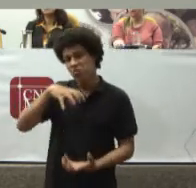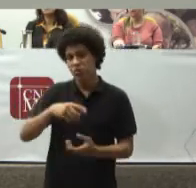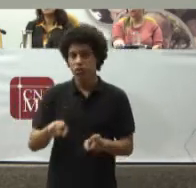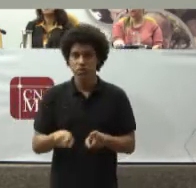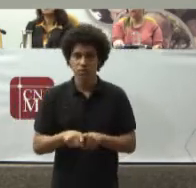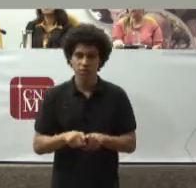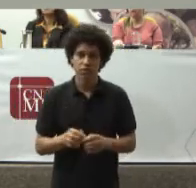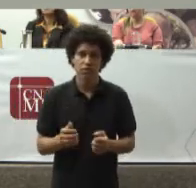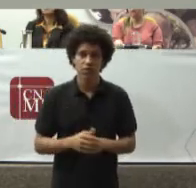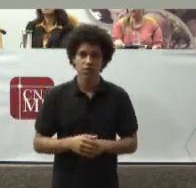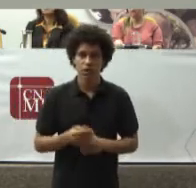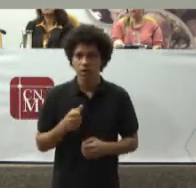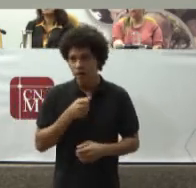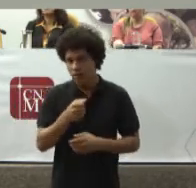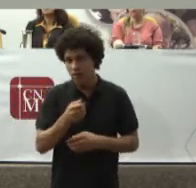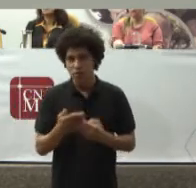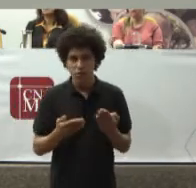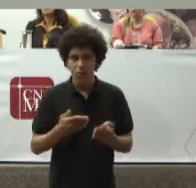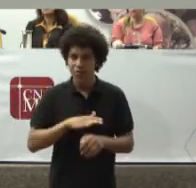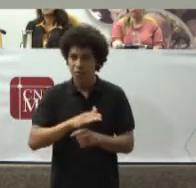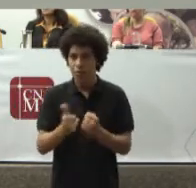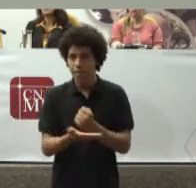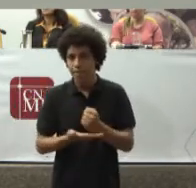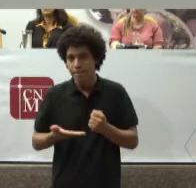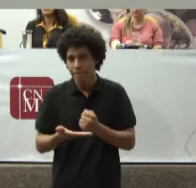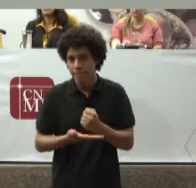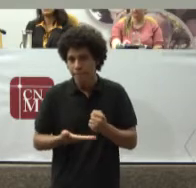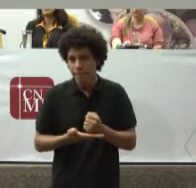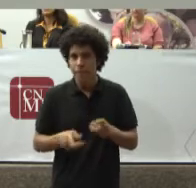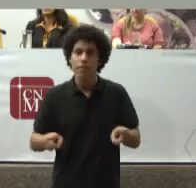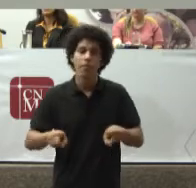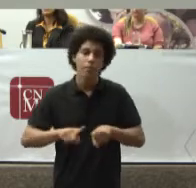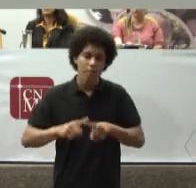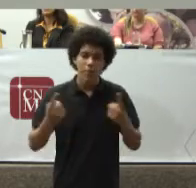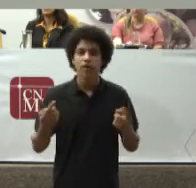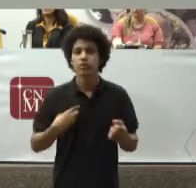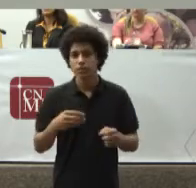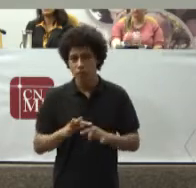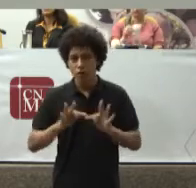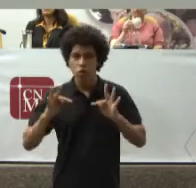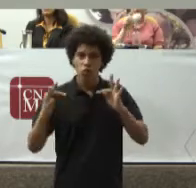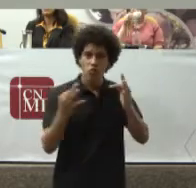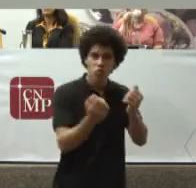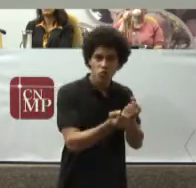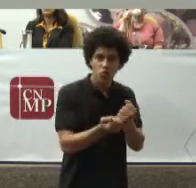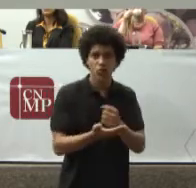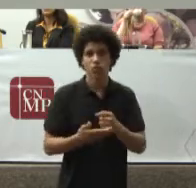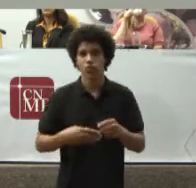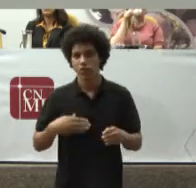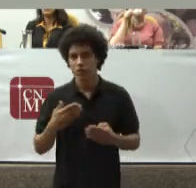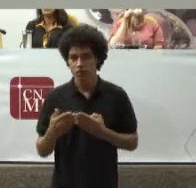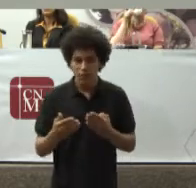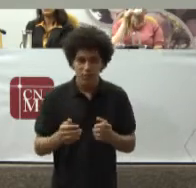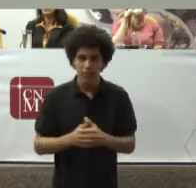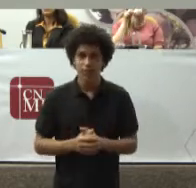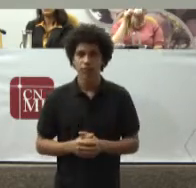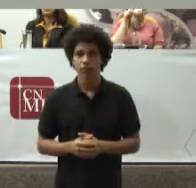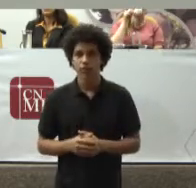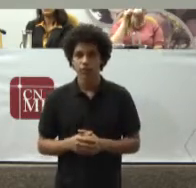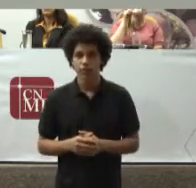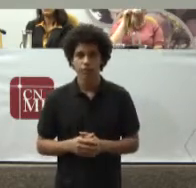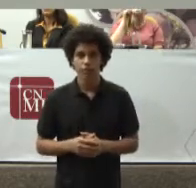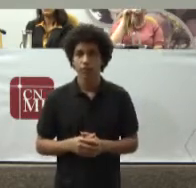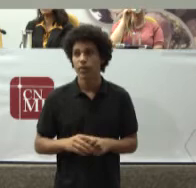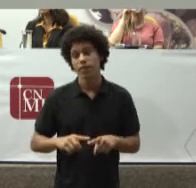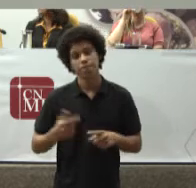Para atendimento Básico Mas também Para atendimento Completo E ela chama O atendimento Integral